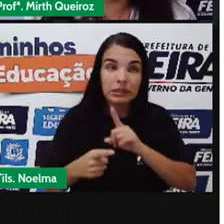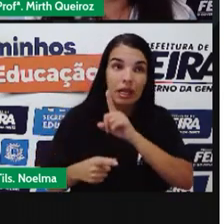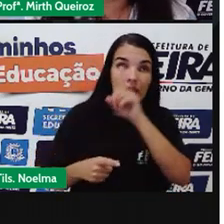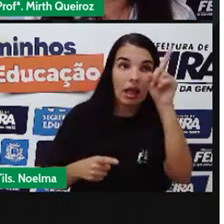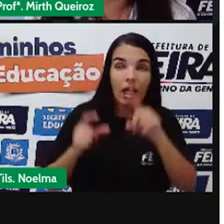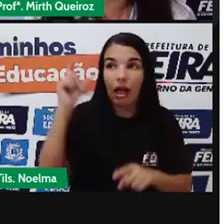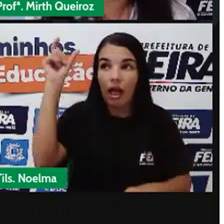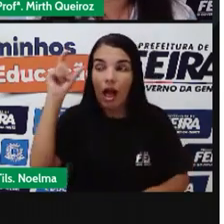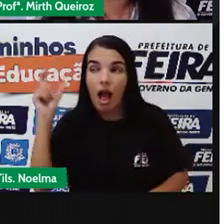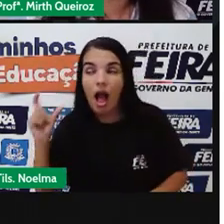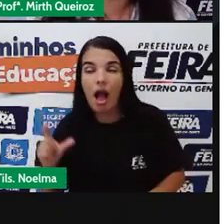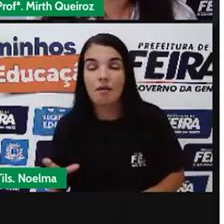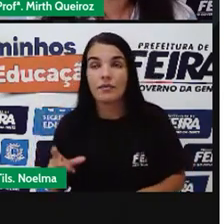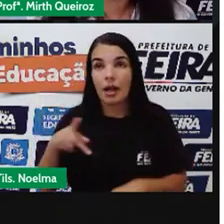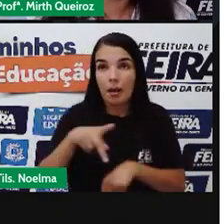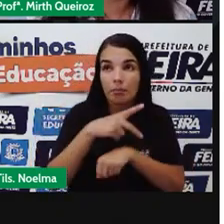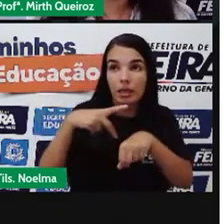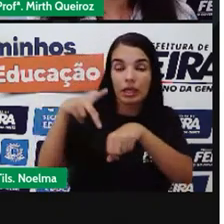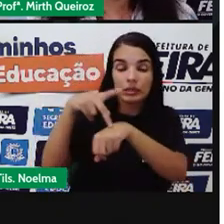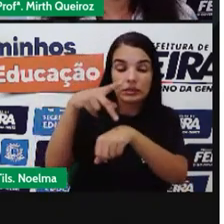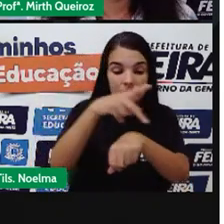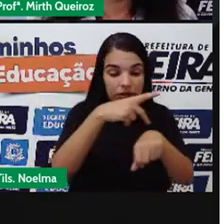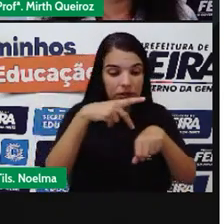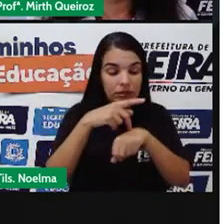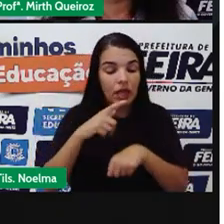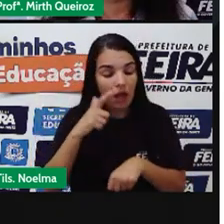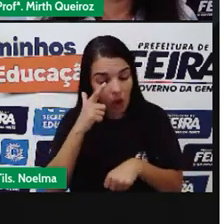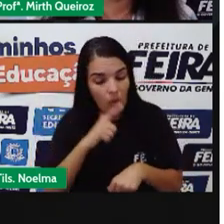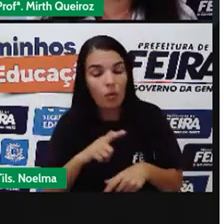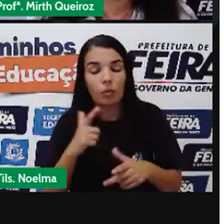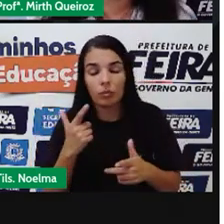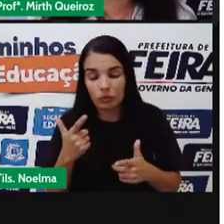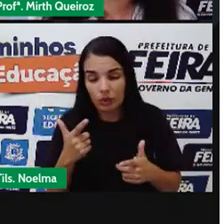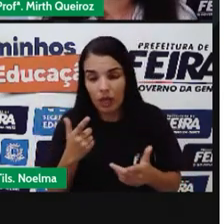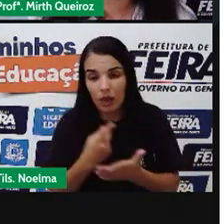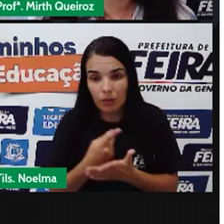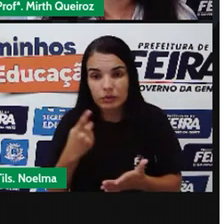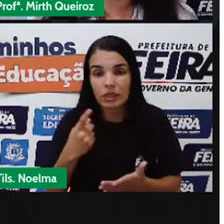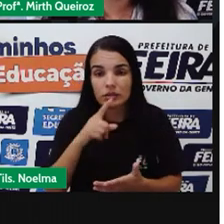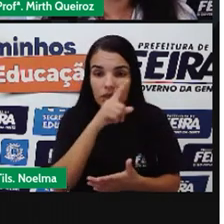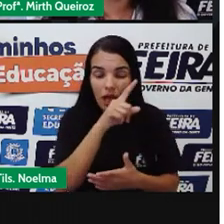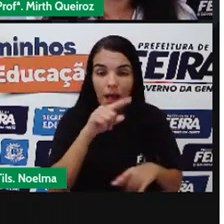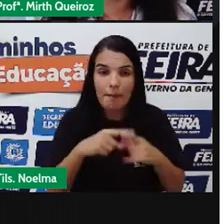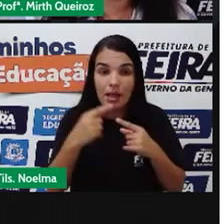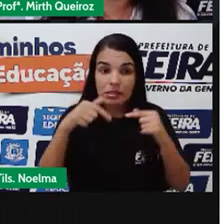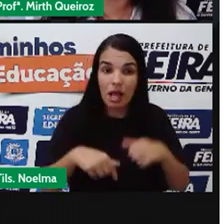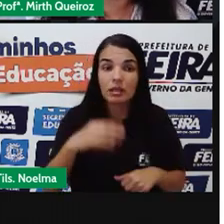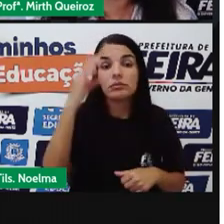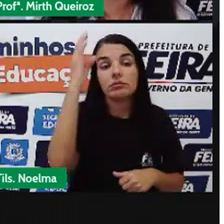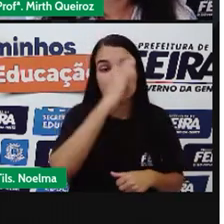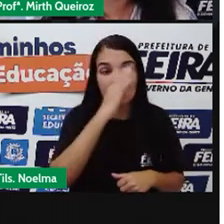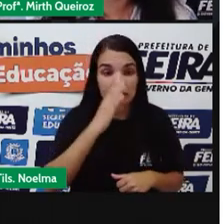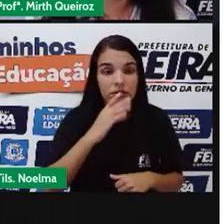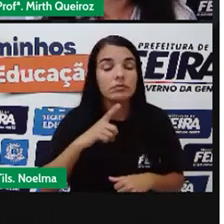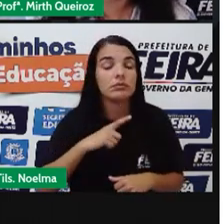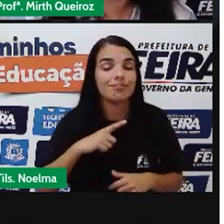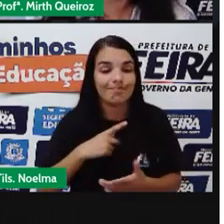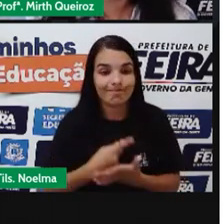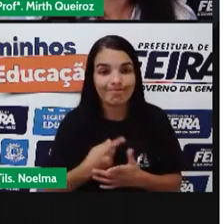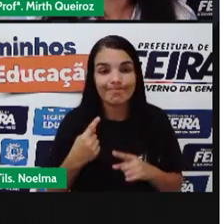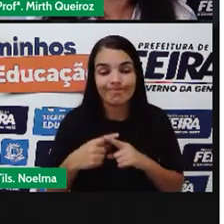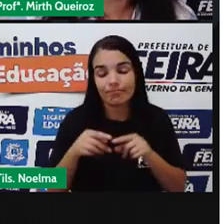Situações Gravíssimas Em relação A desnutrição Mas isso Também Acontece No Brasil Por conta Dessa desigualdade